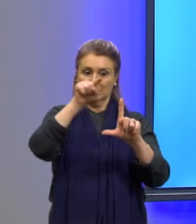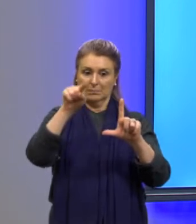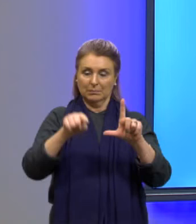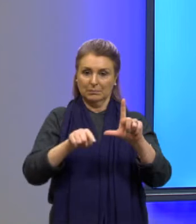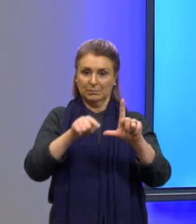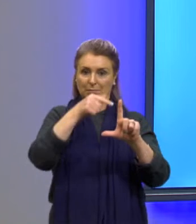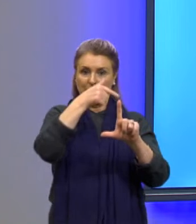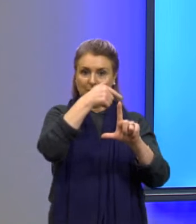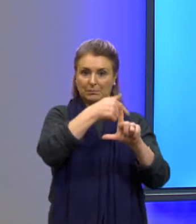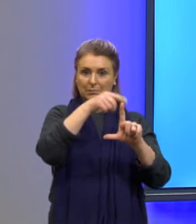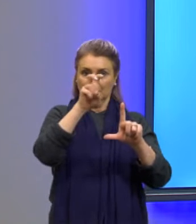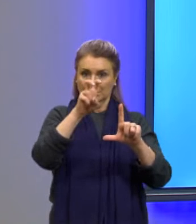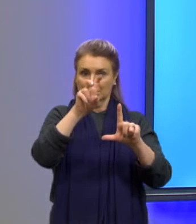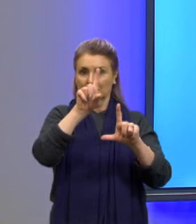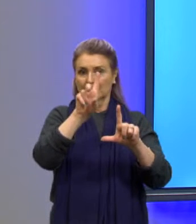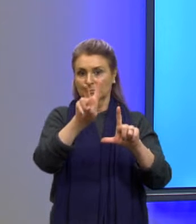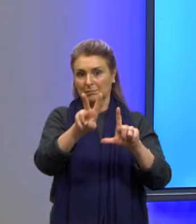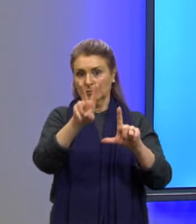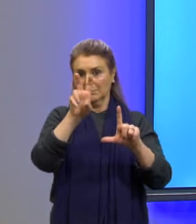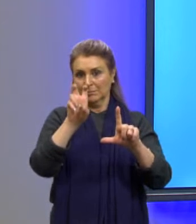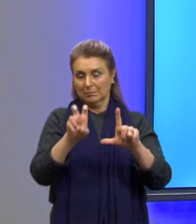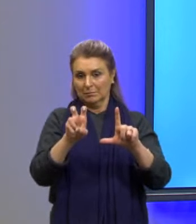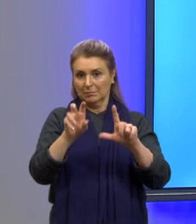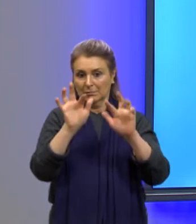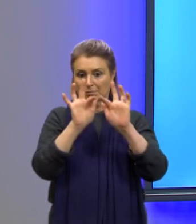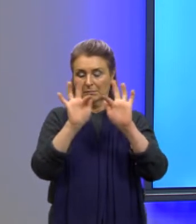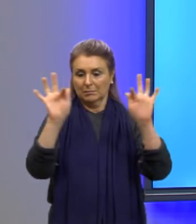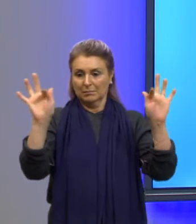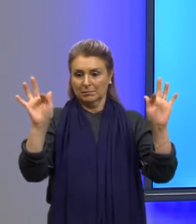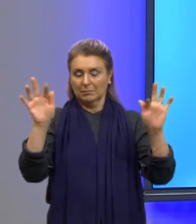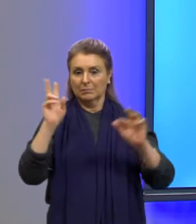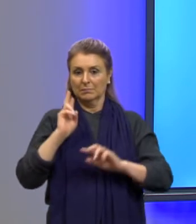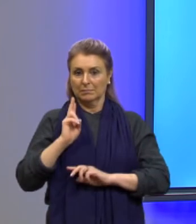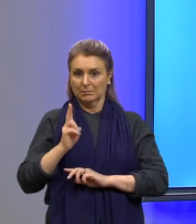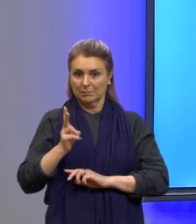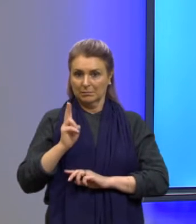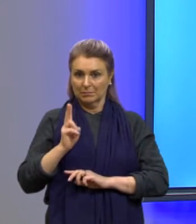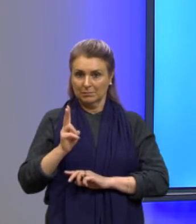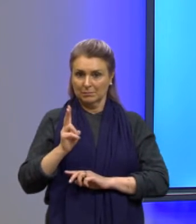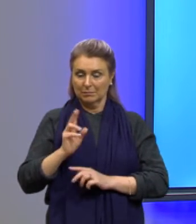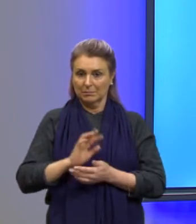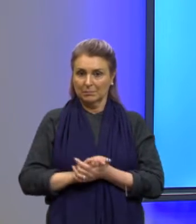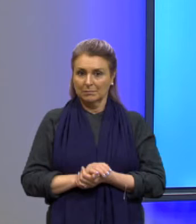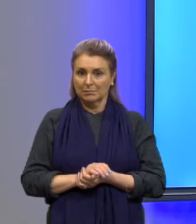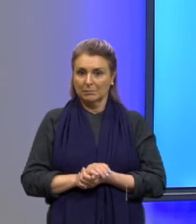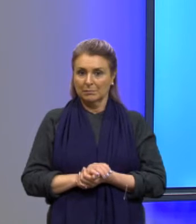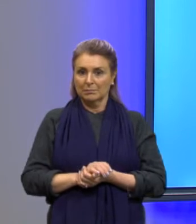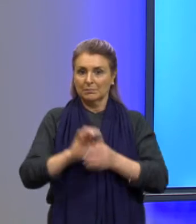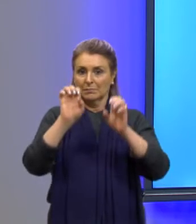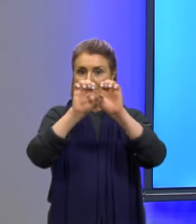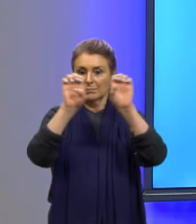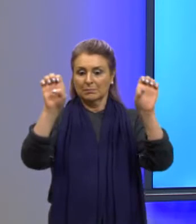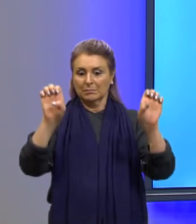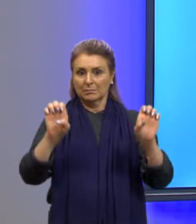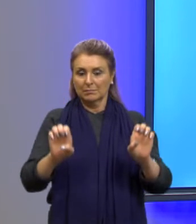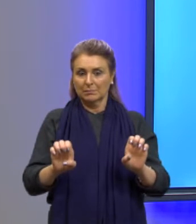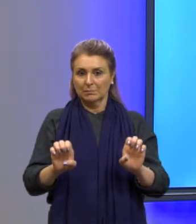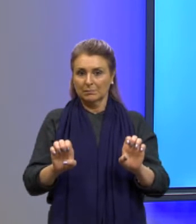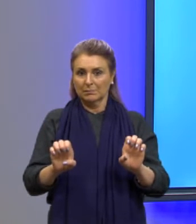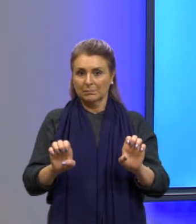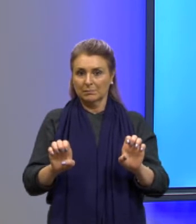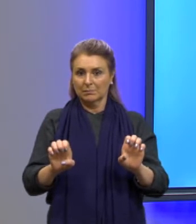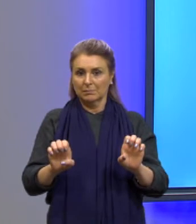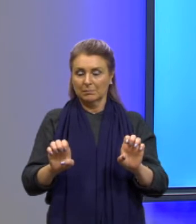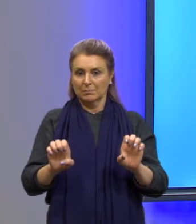então colocando na função de segundo grau na nossa na nossa equação e a nossa equação